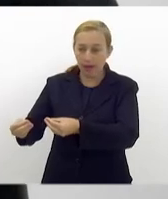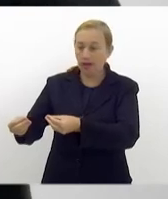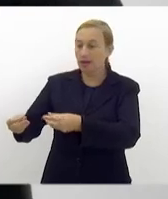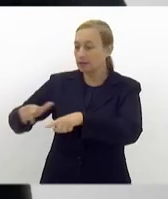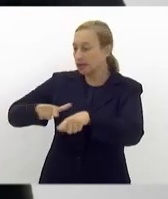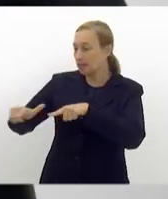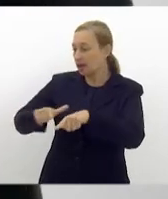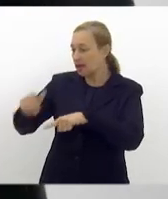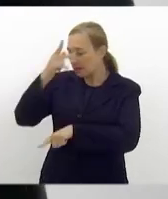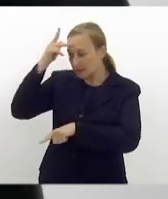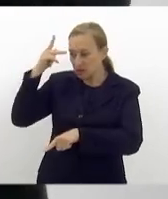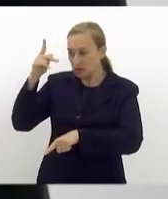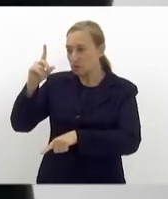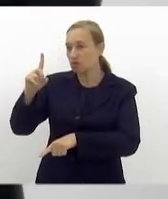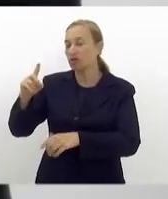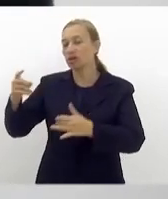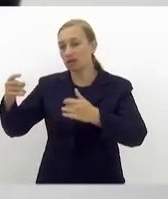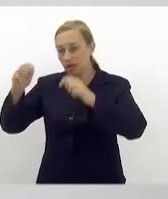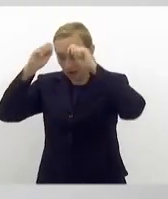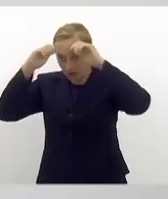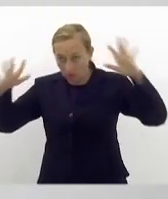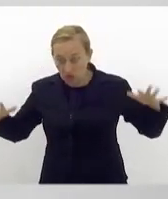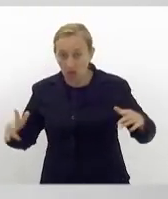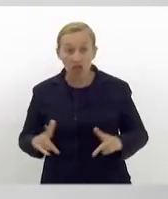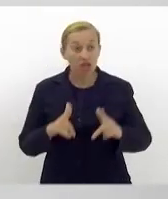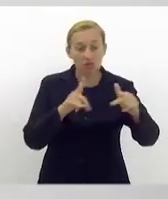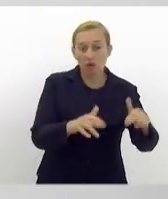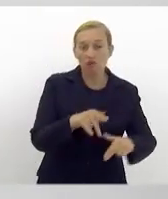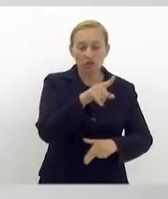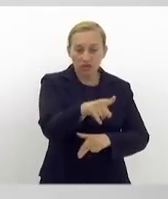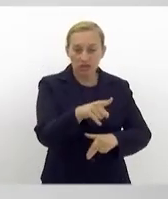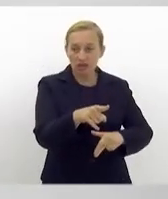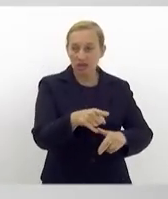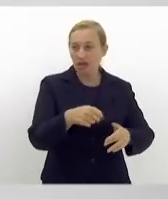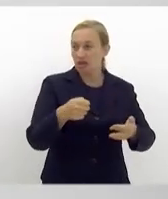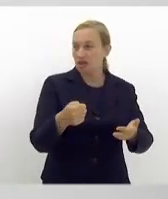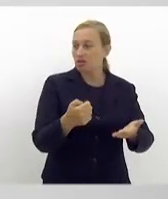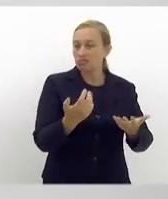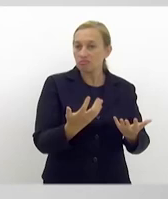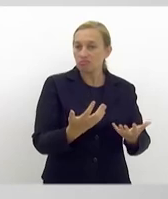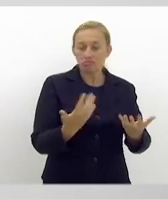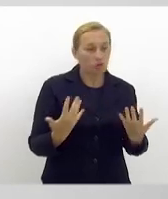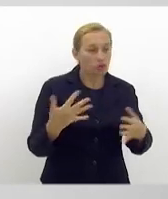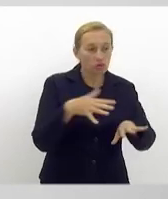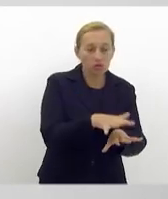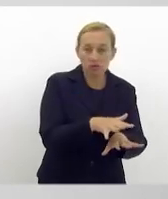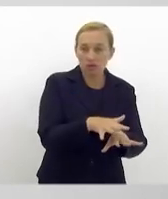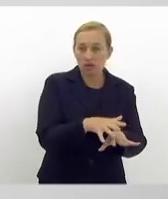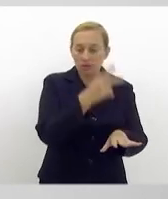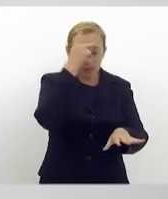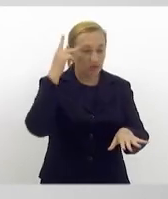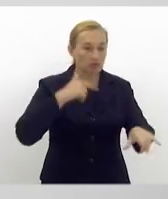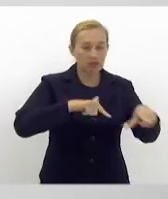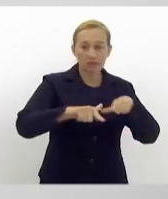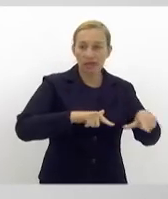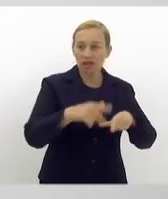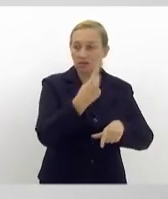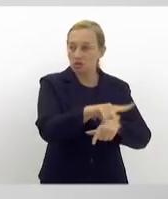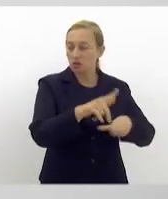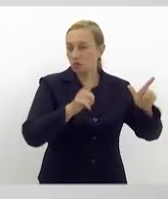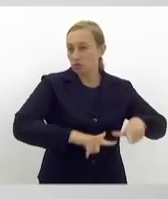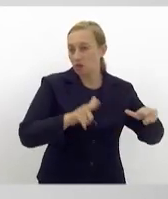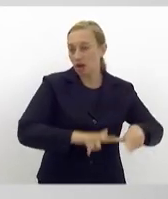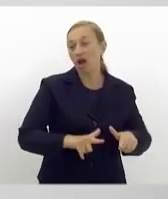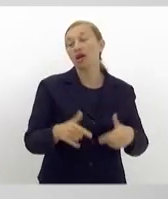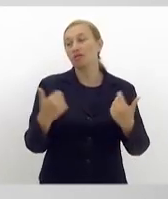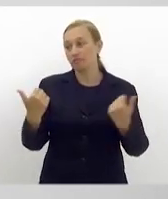comércio você não achar que tem uma vaga para uma pessoa autista. Que a nossa fala se torne